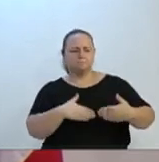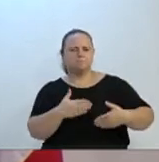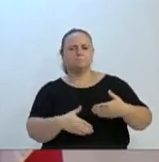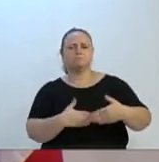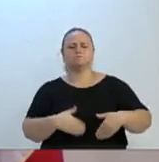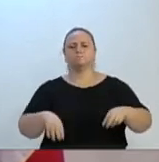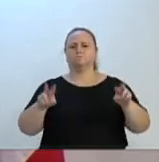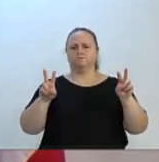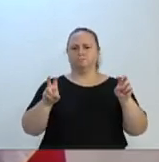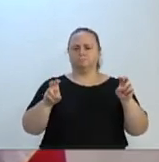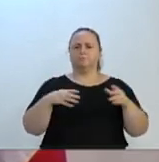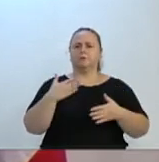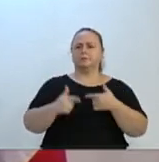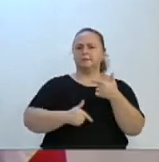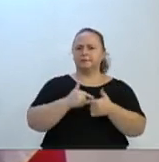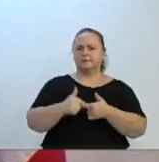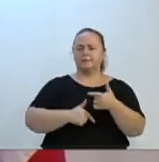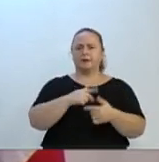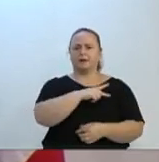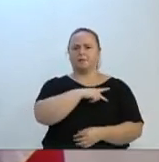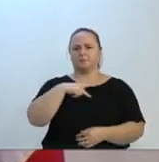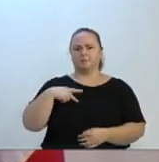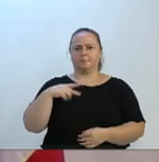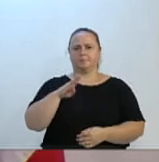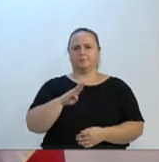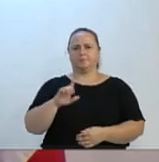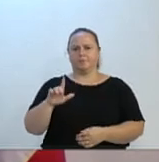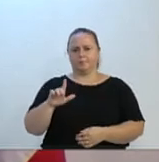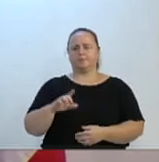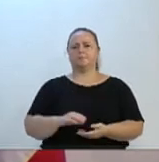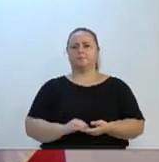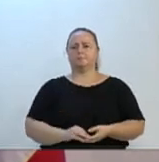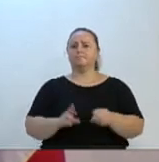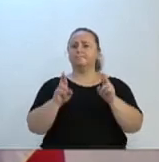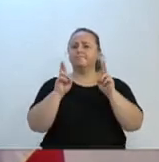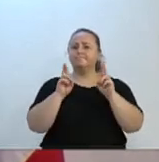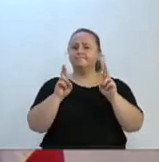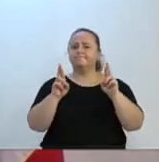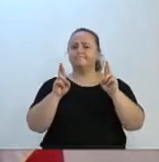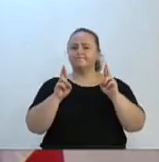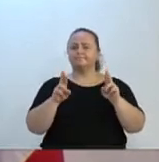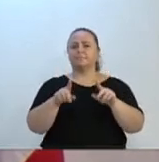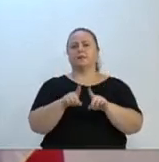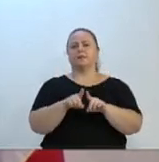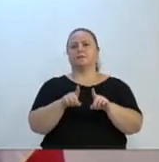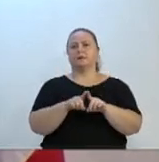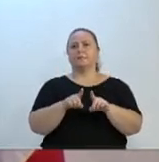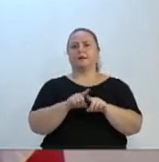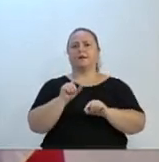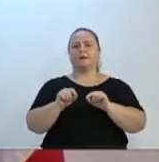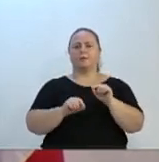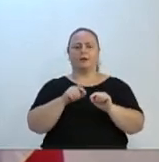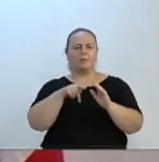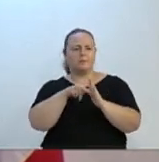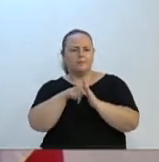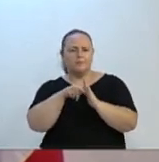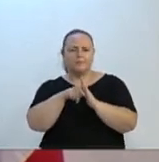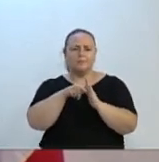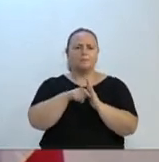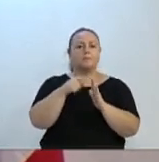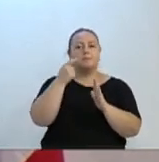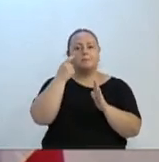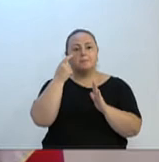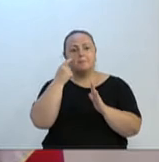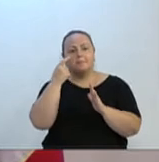ao serviço público de saúde, e, quiçá, não seja também, através de um novo estudo, verificado a